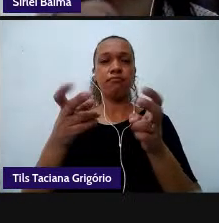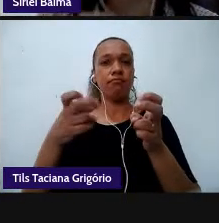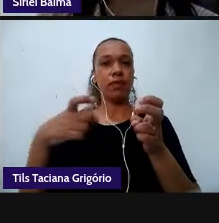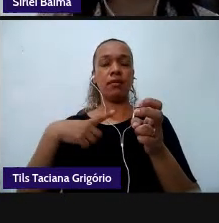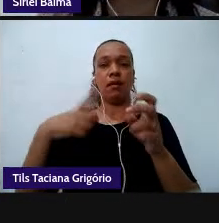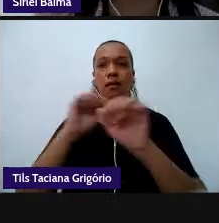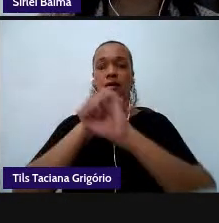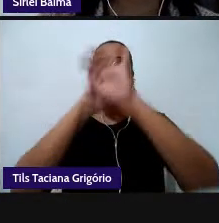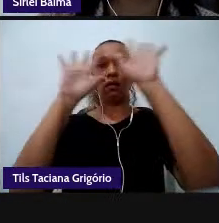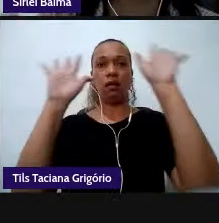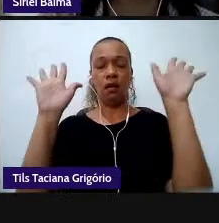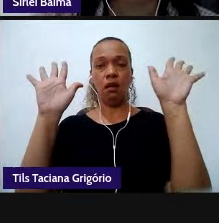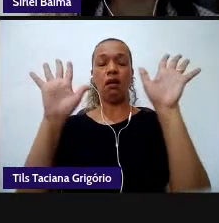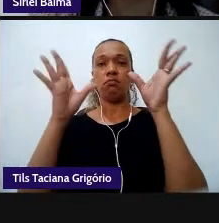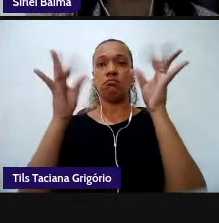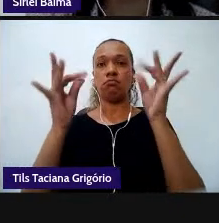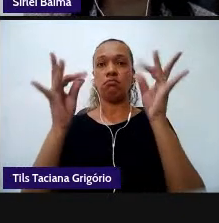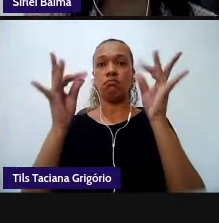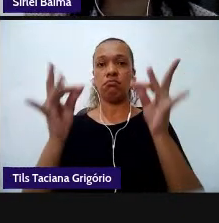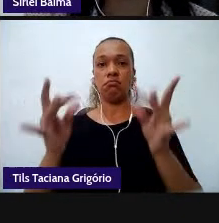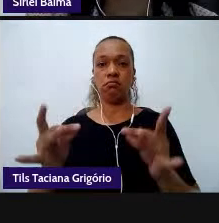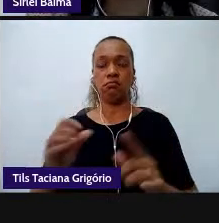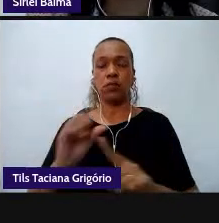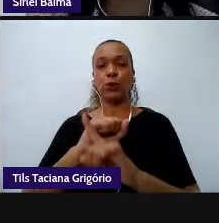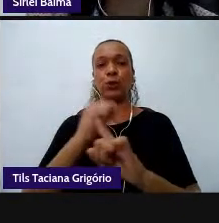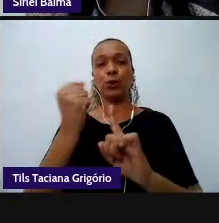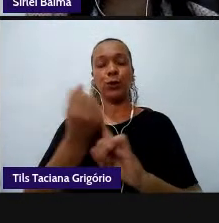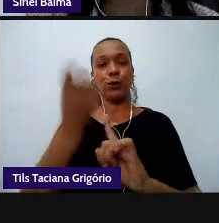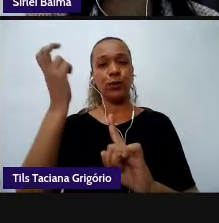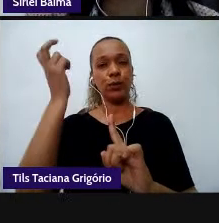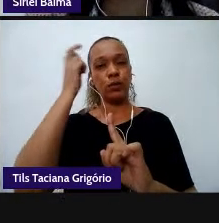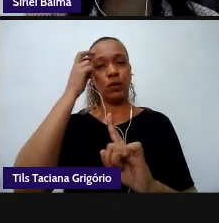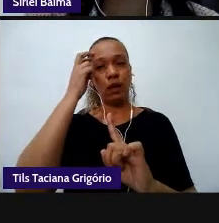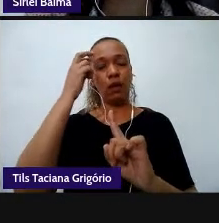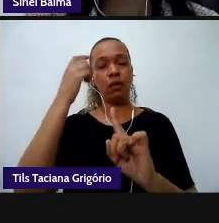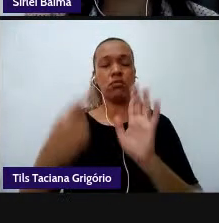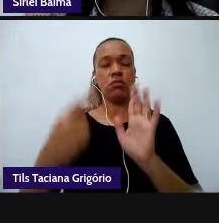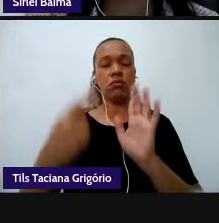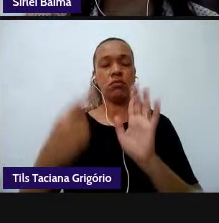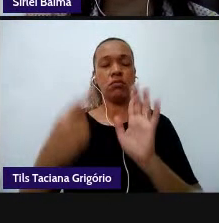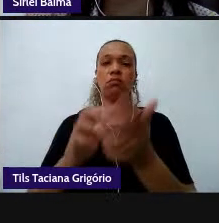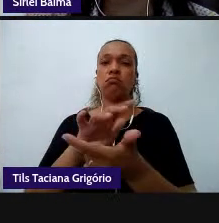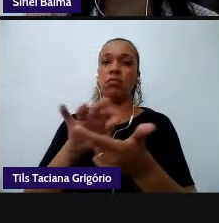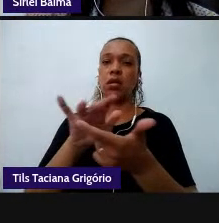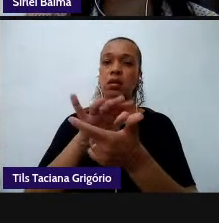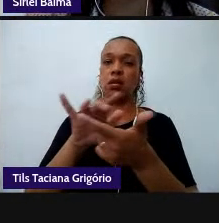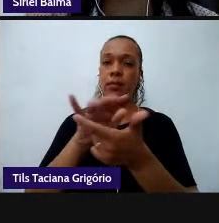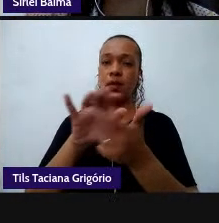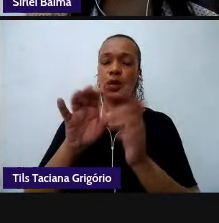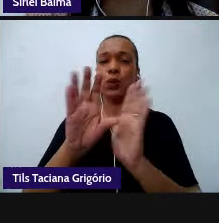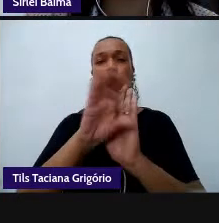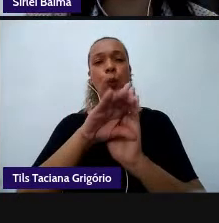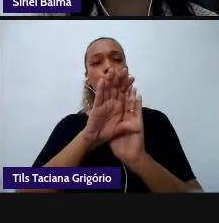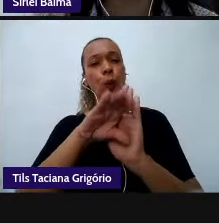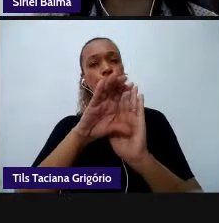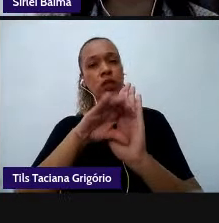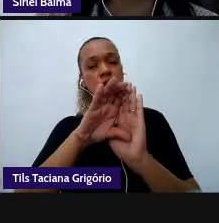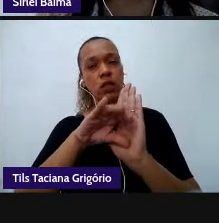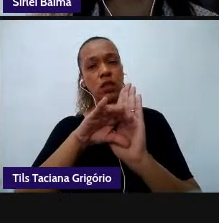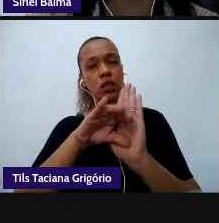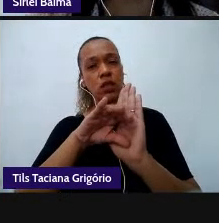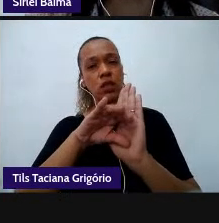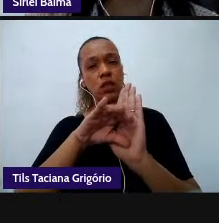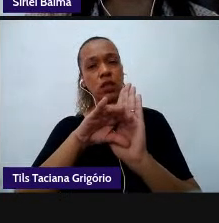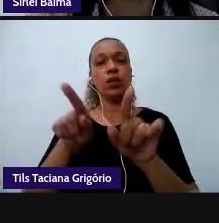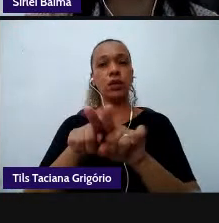sociocultural já demonstrada nos próprios letramentos né no conceito de sociocultural de letramento e